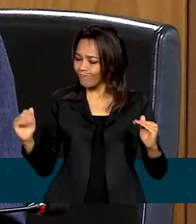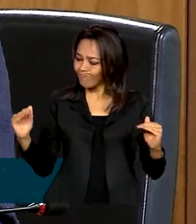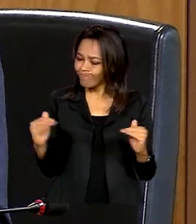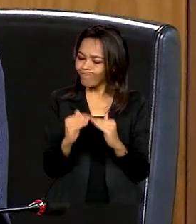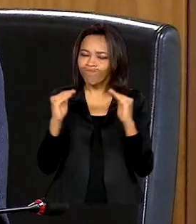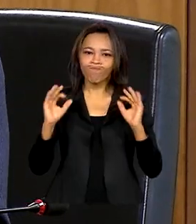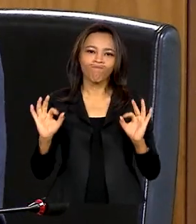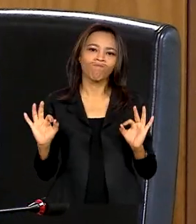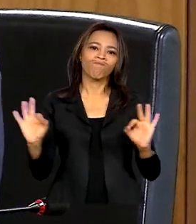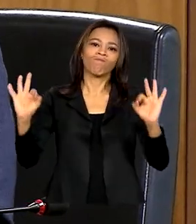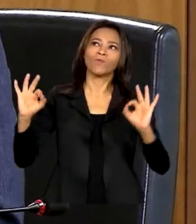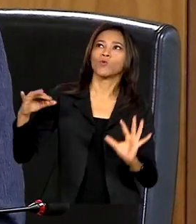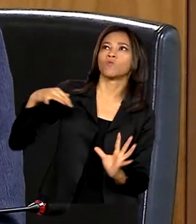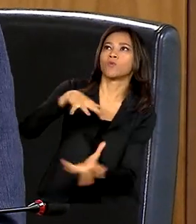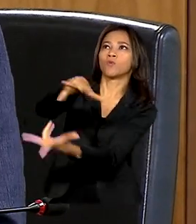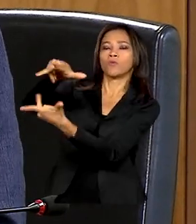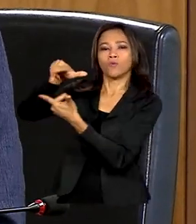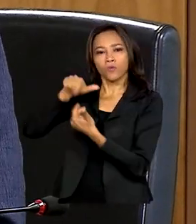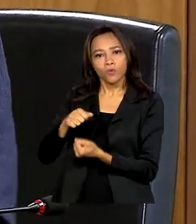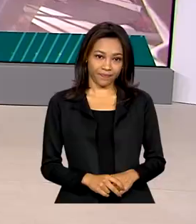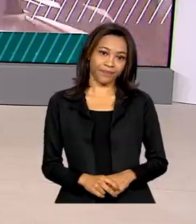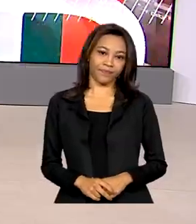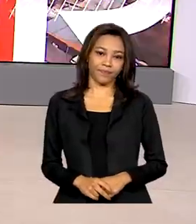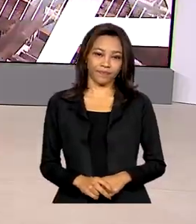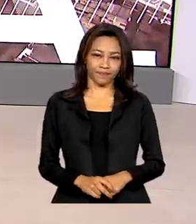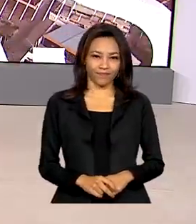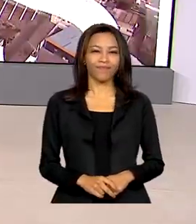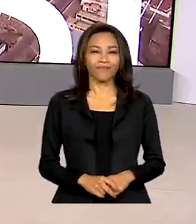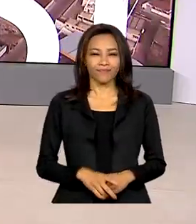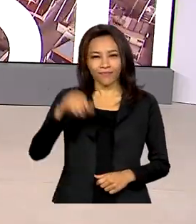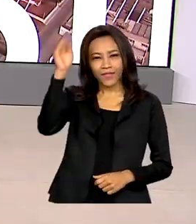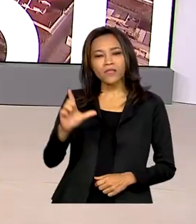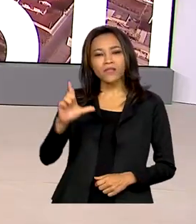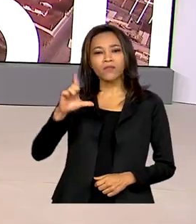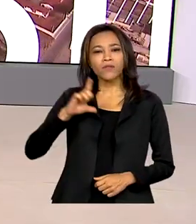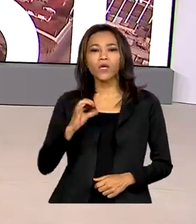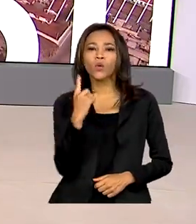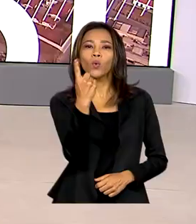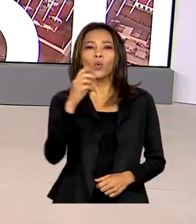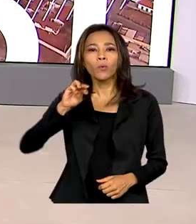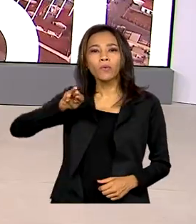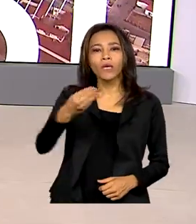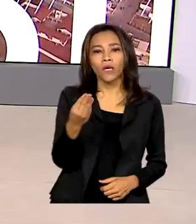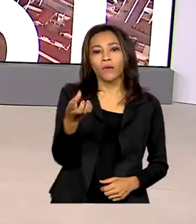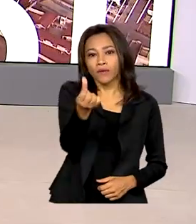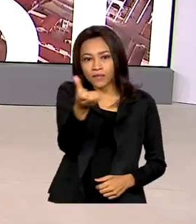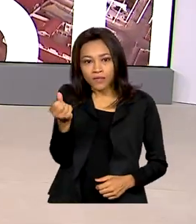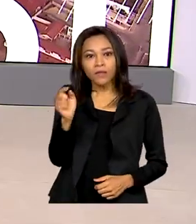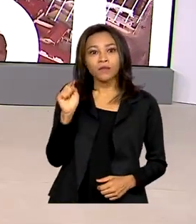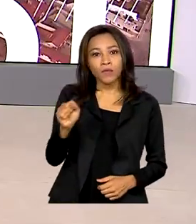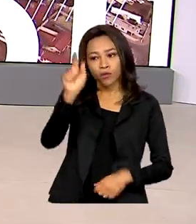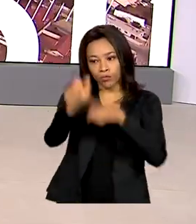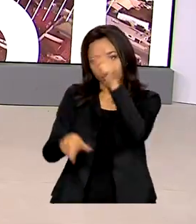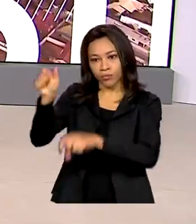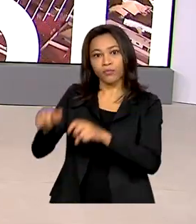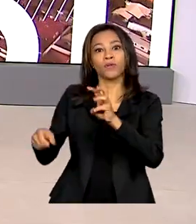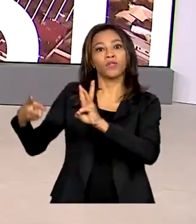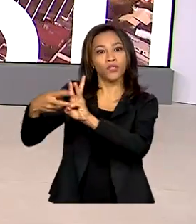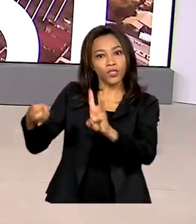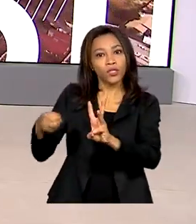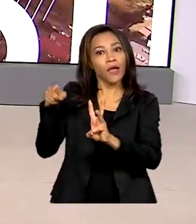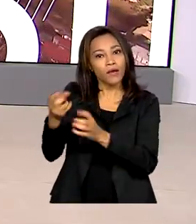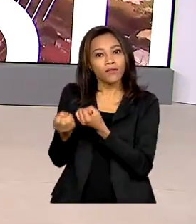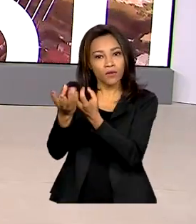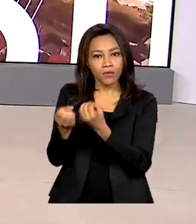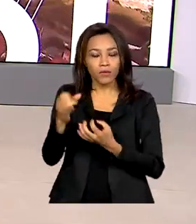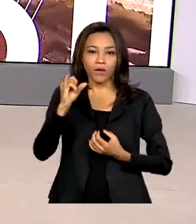relação ao mundo, em especial ao mundo desenvolvido. O Brasil tem 1,6 milhão indígenas. Os dados, ainda